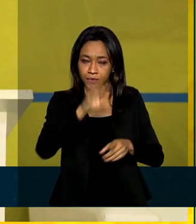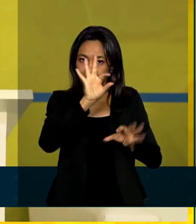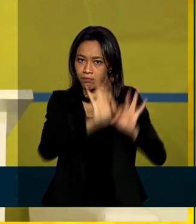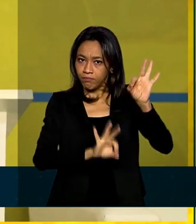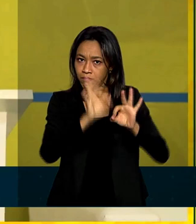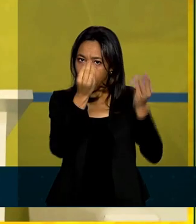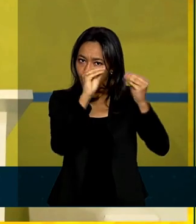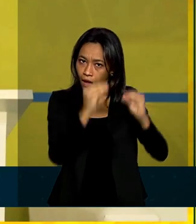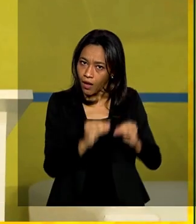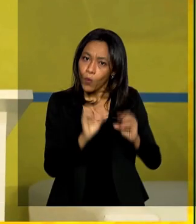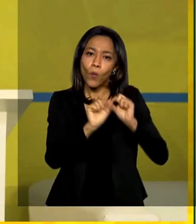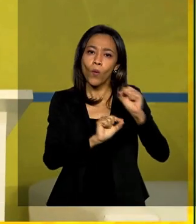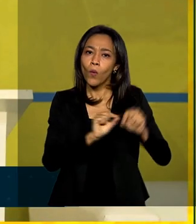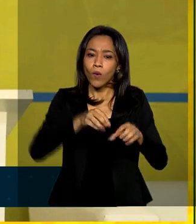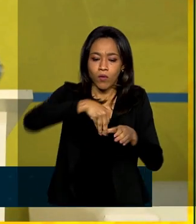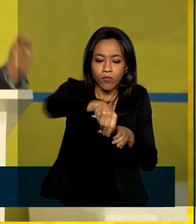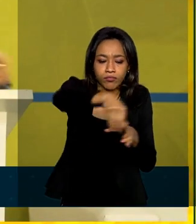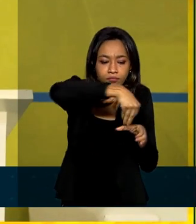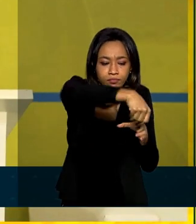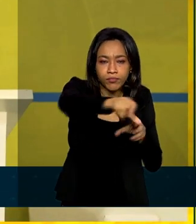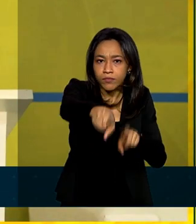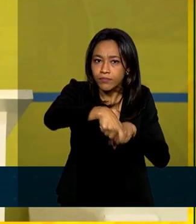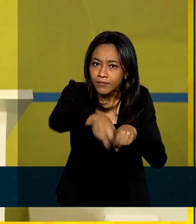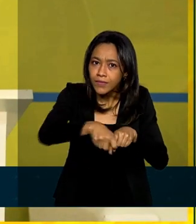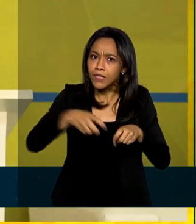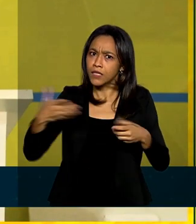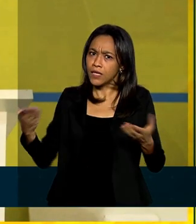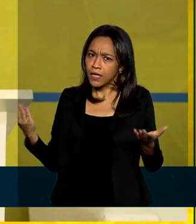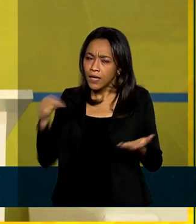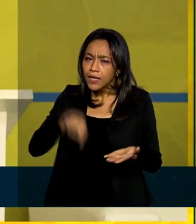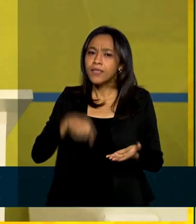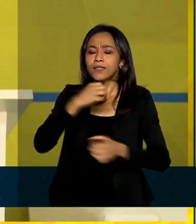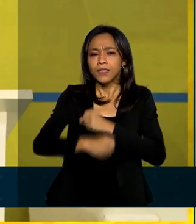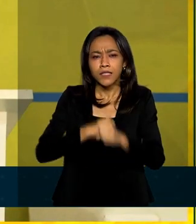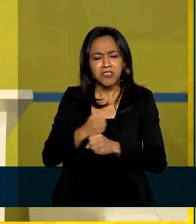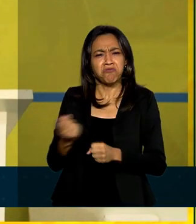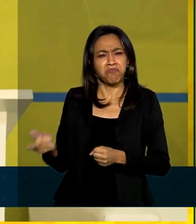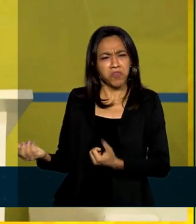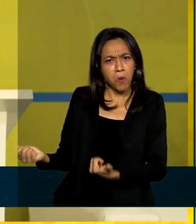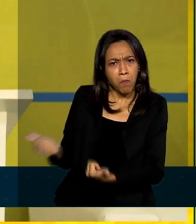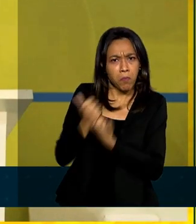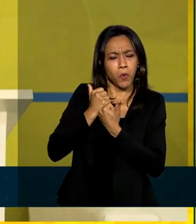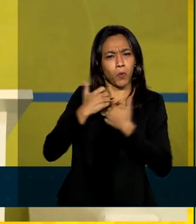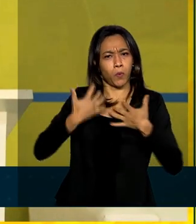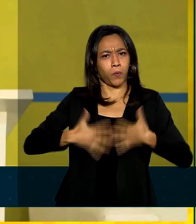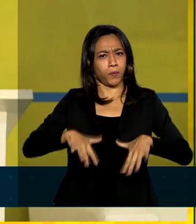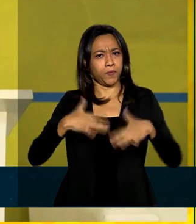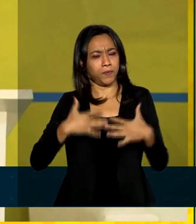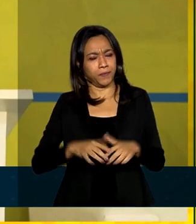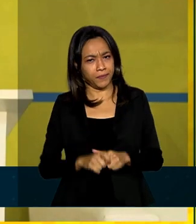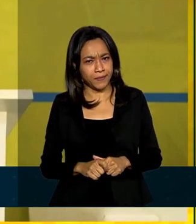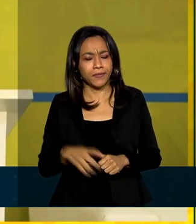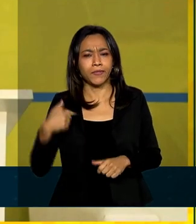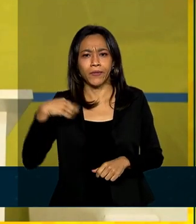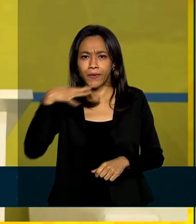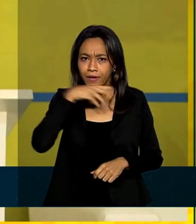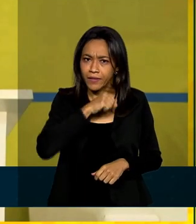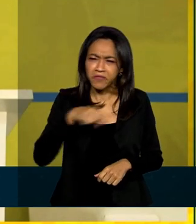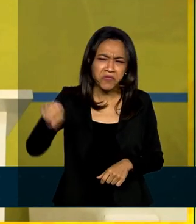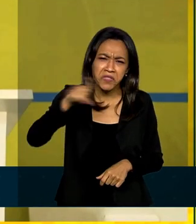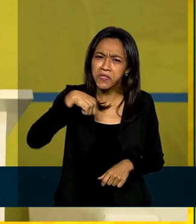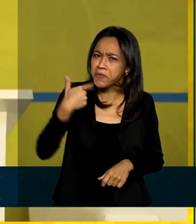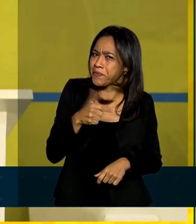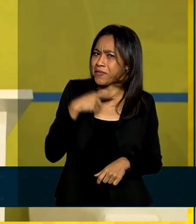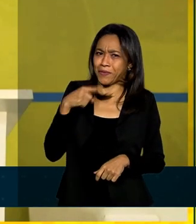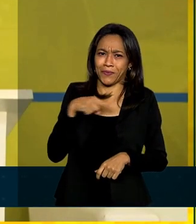foi. E esse ano veio com força, com garra, para fazer a diferença. Eu acho que ninguém tem dúvida